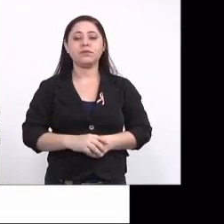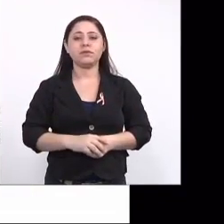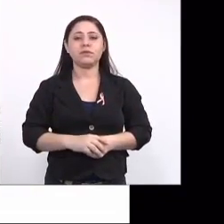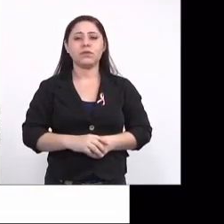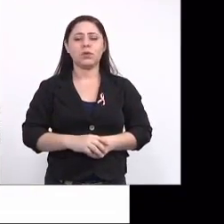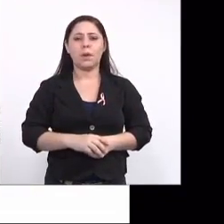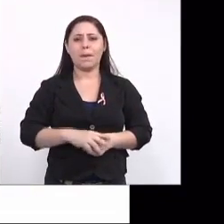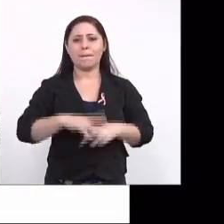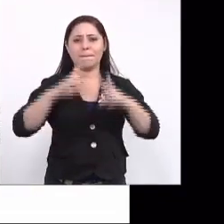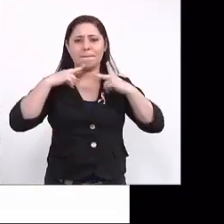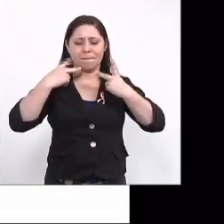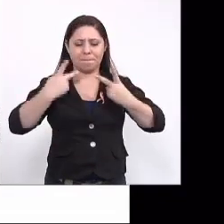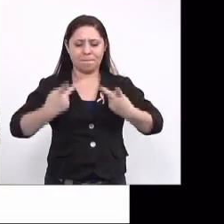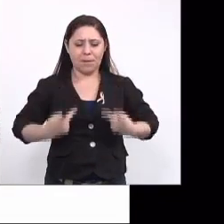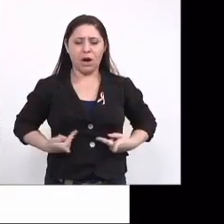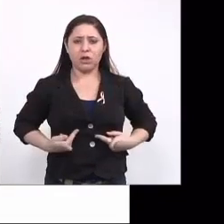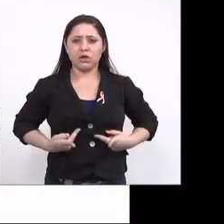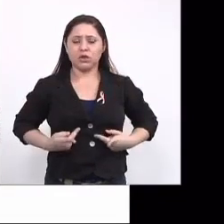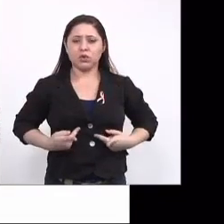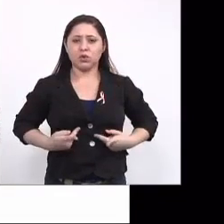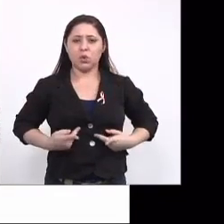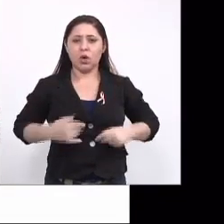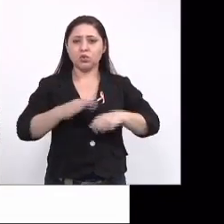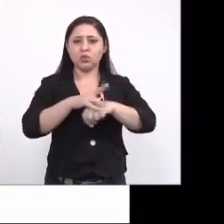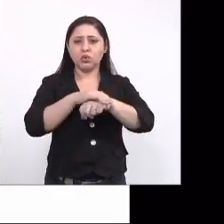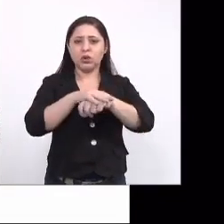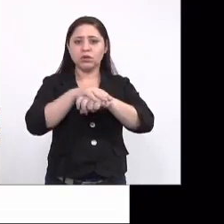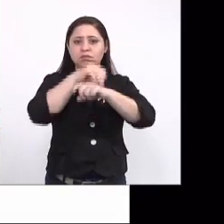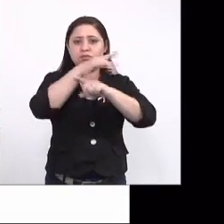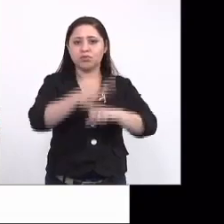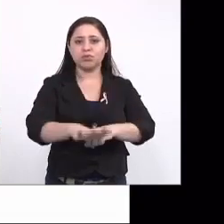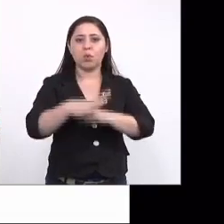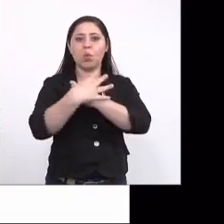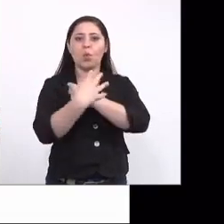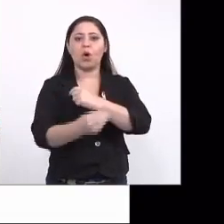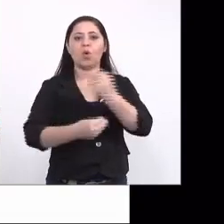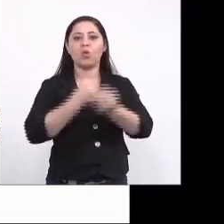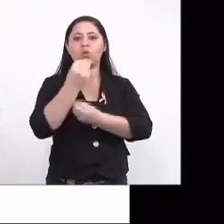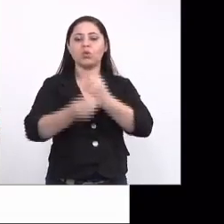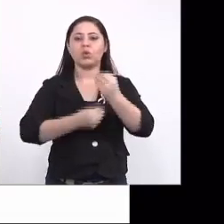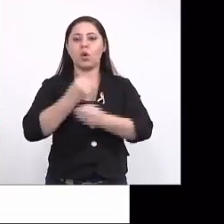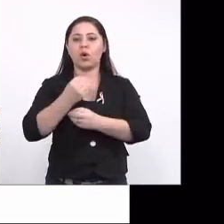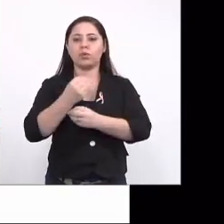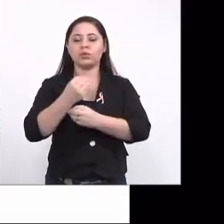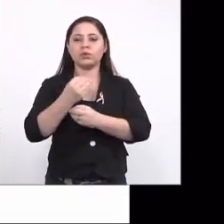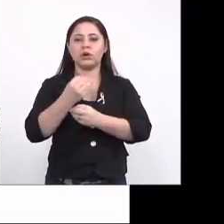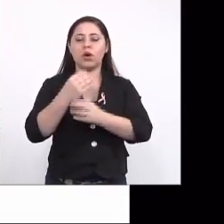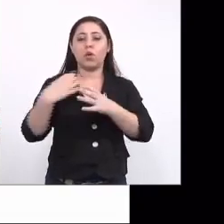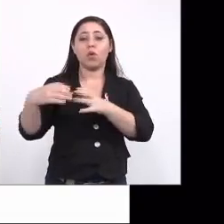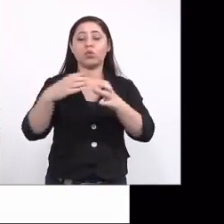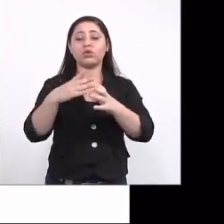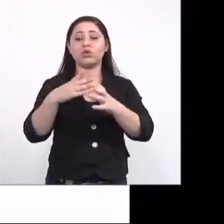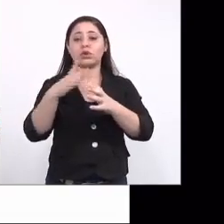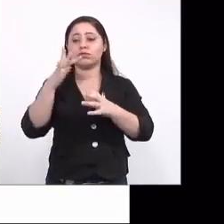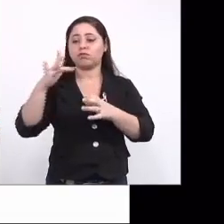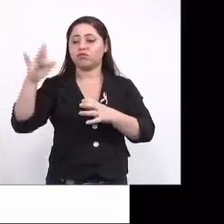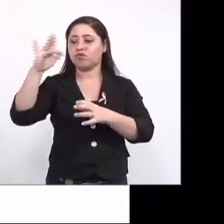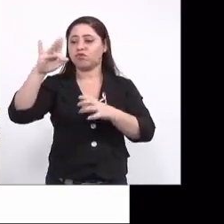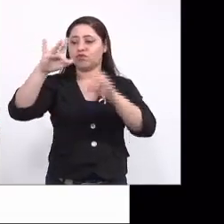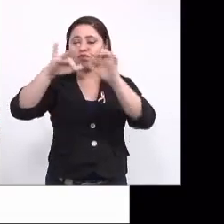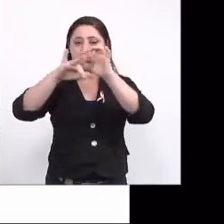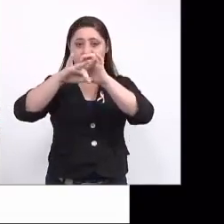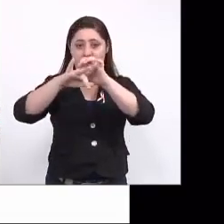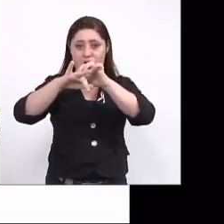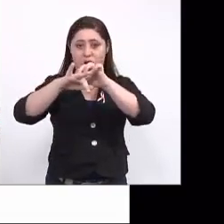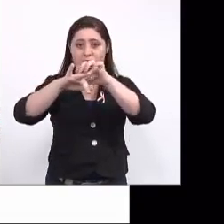Em humanos, a transmissão do Zika acontece principalmente pela via vetorial, onde o inseto, principalmente